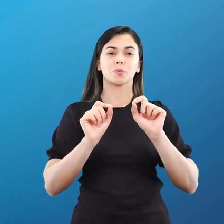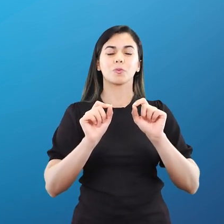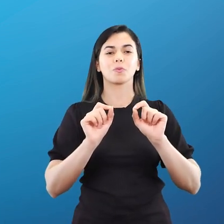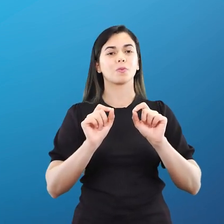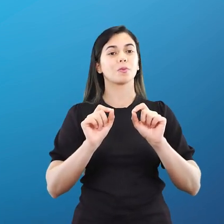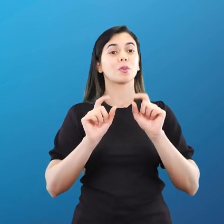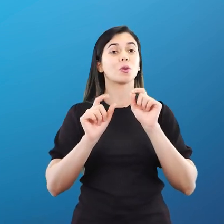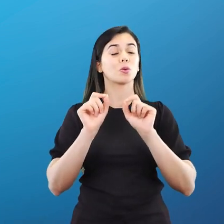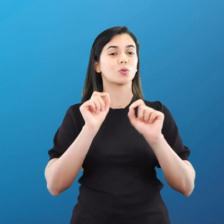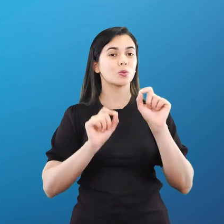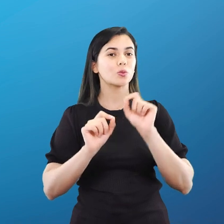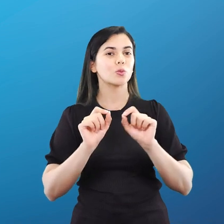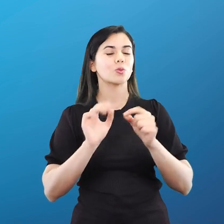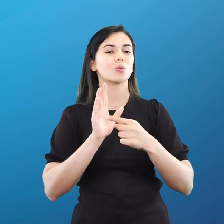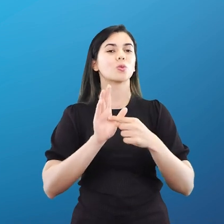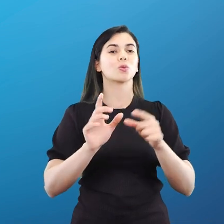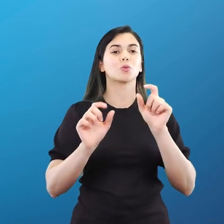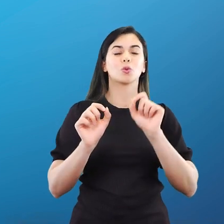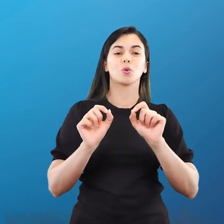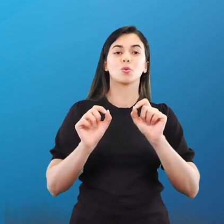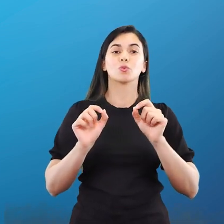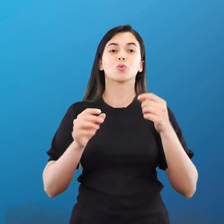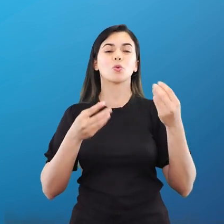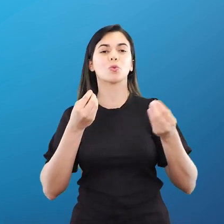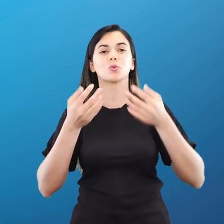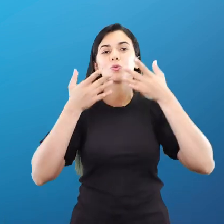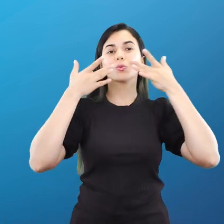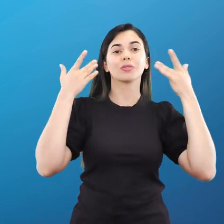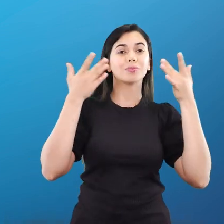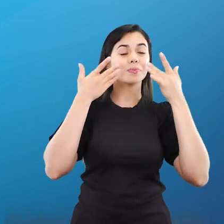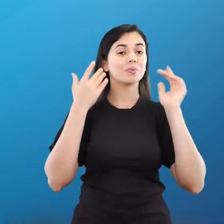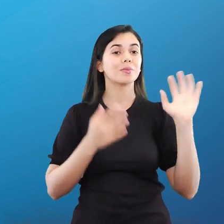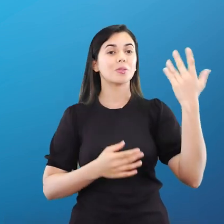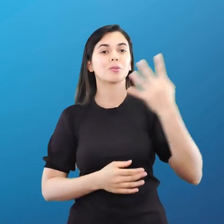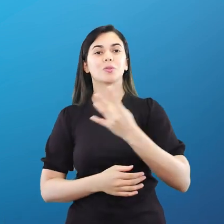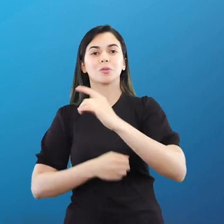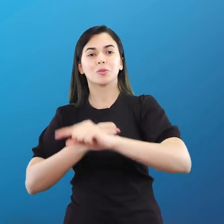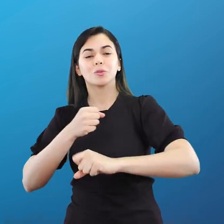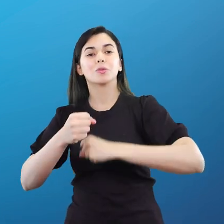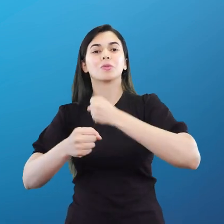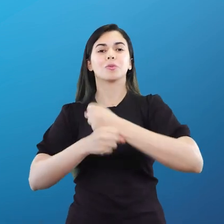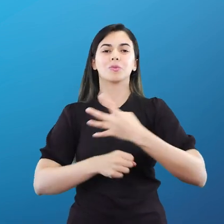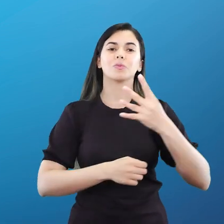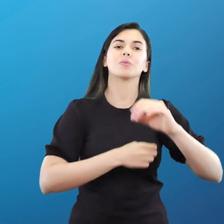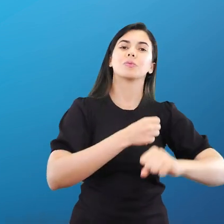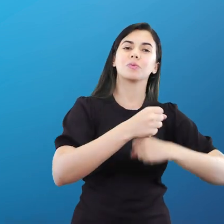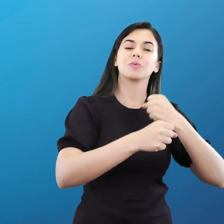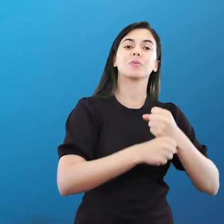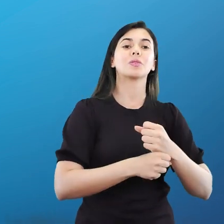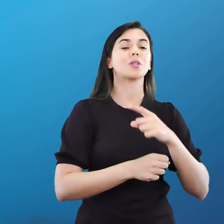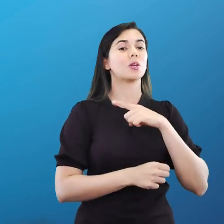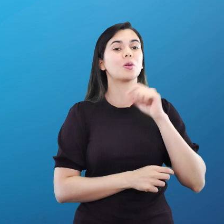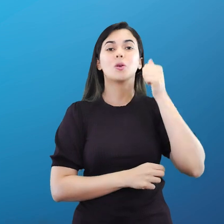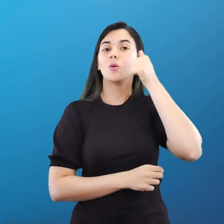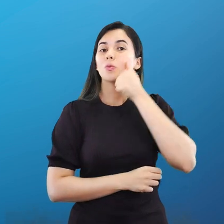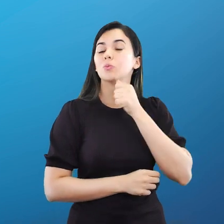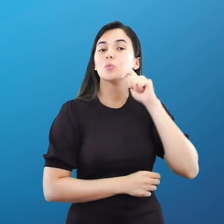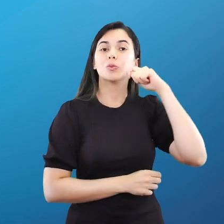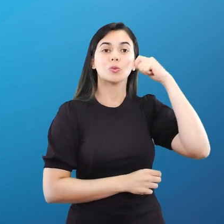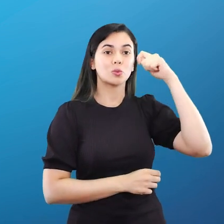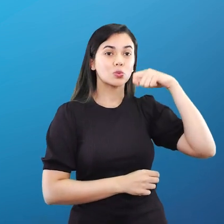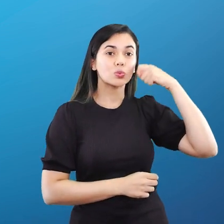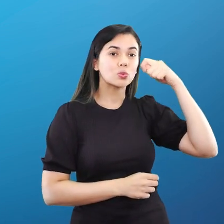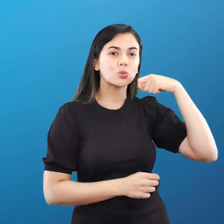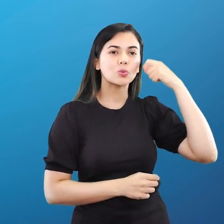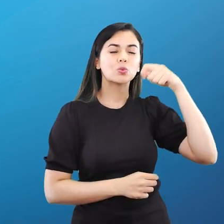artística na qual se faz de 4 em 4 anos. São atrizes, modelos, né, pessoas lá na